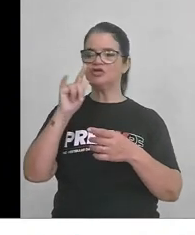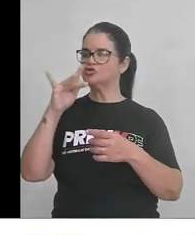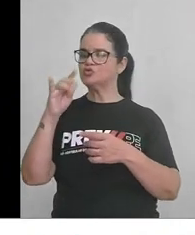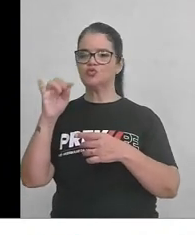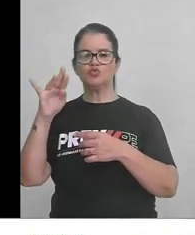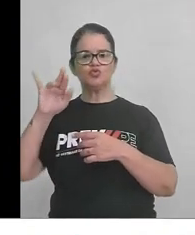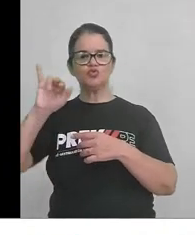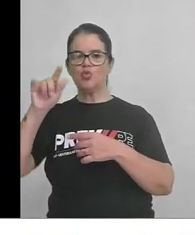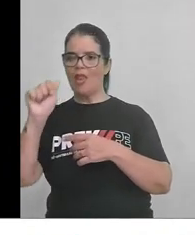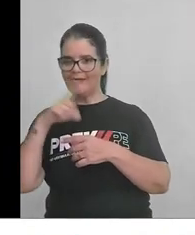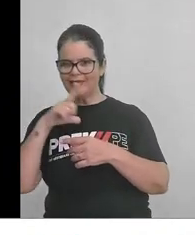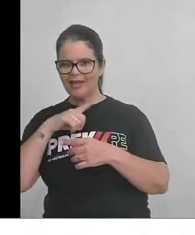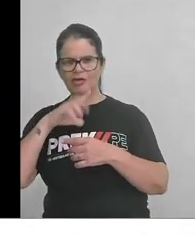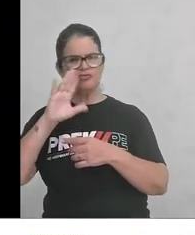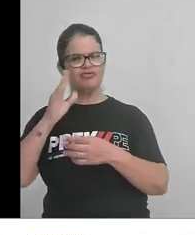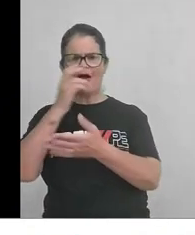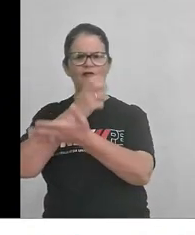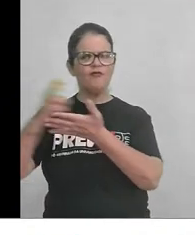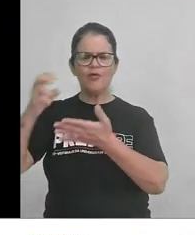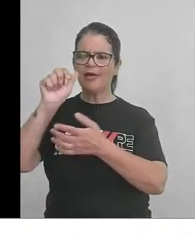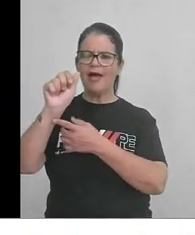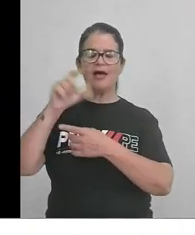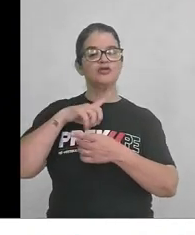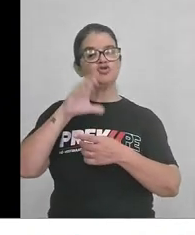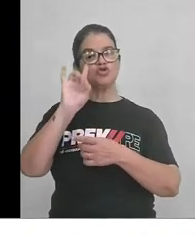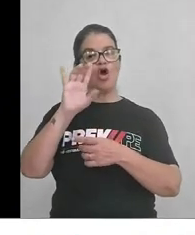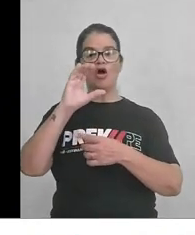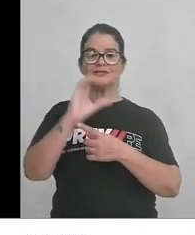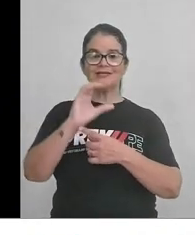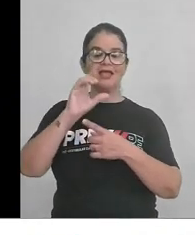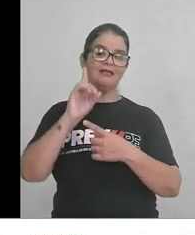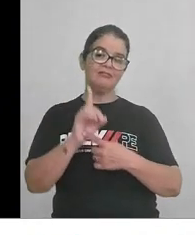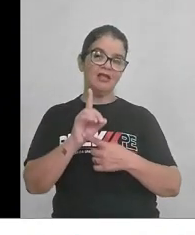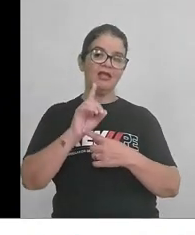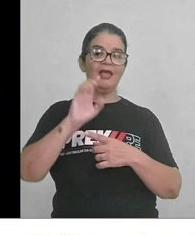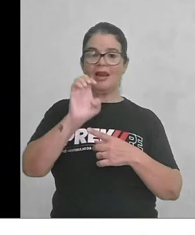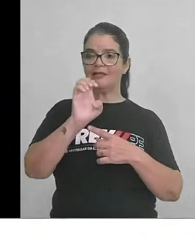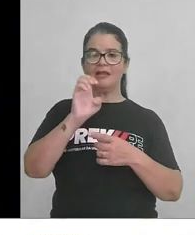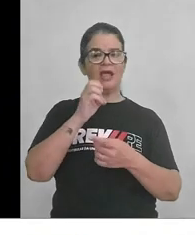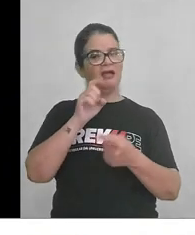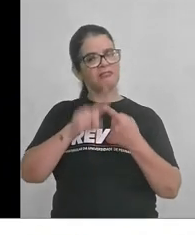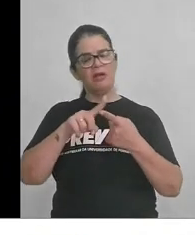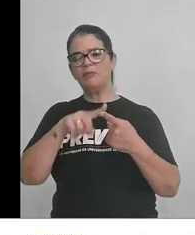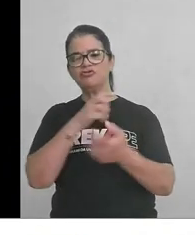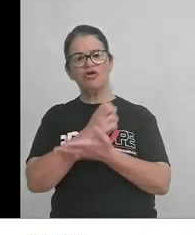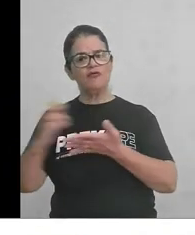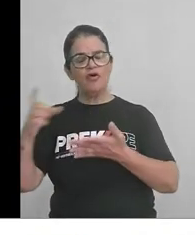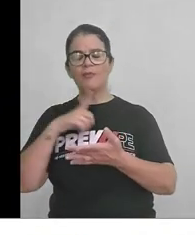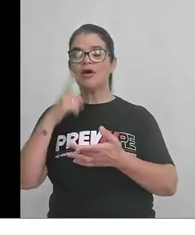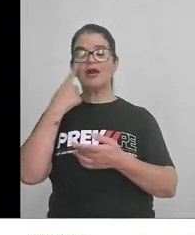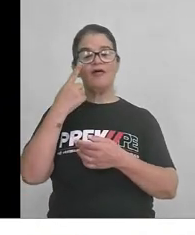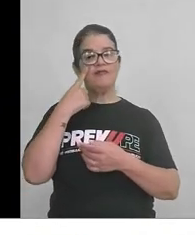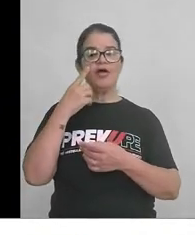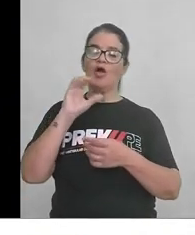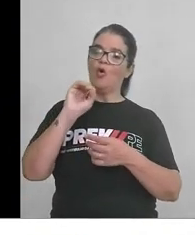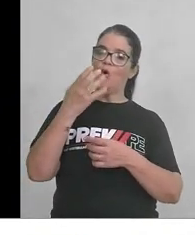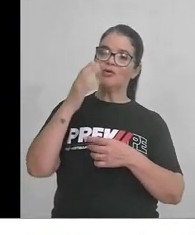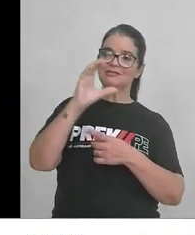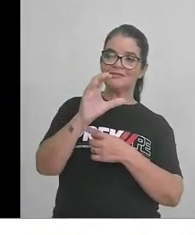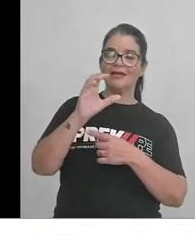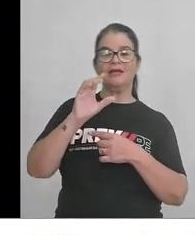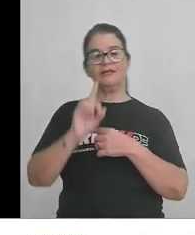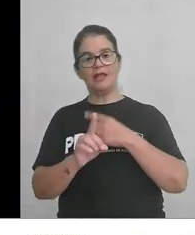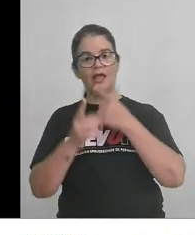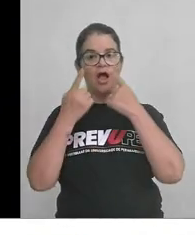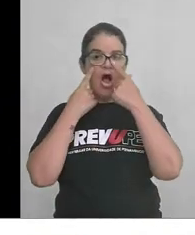Então, isso abre a letra C e letra D. E letra E já foi embora também. Então, está entre C e D.